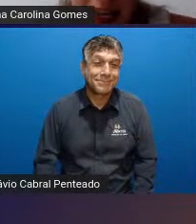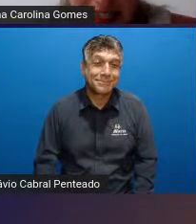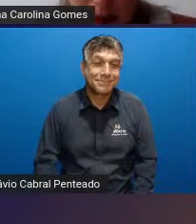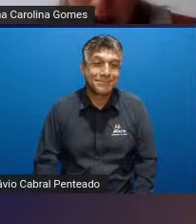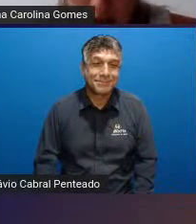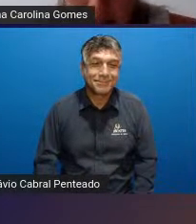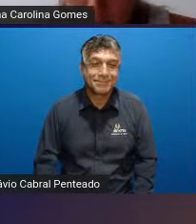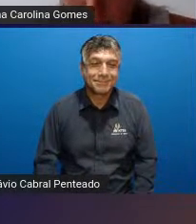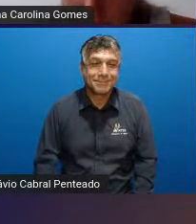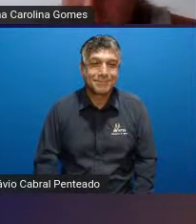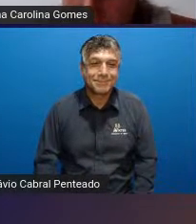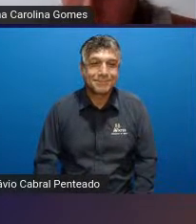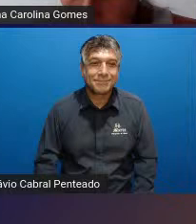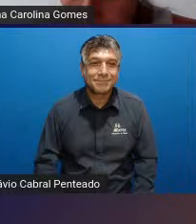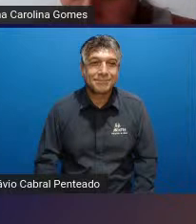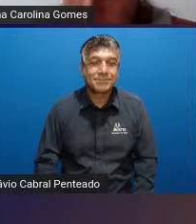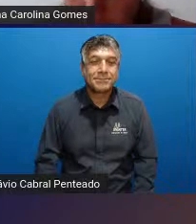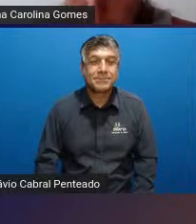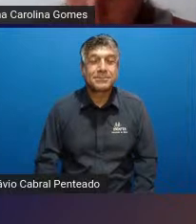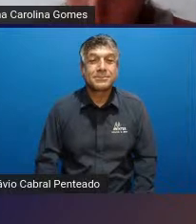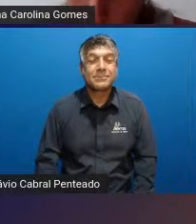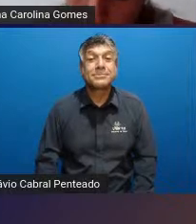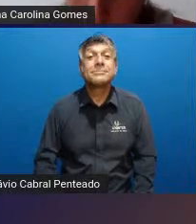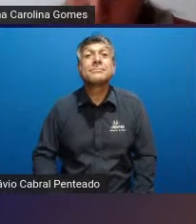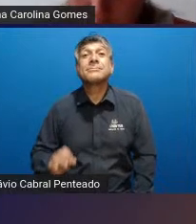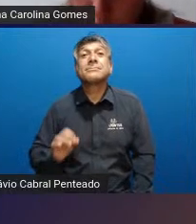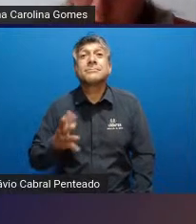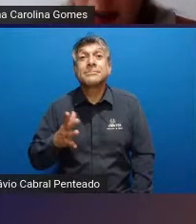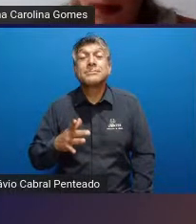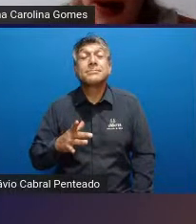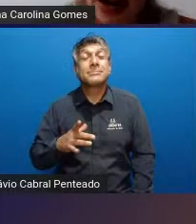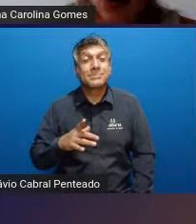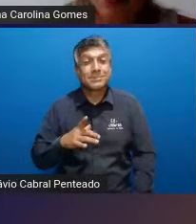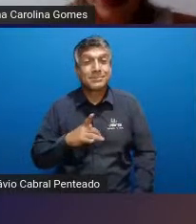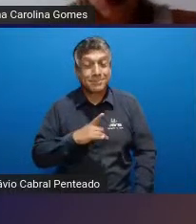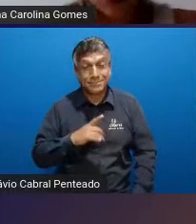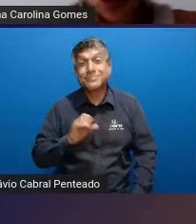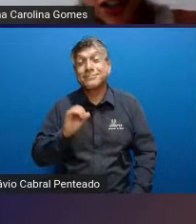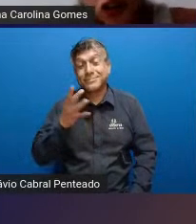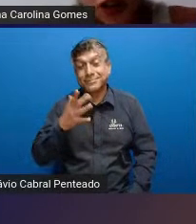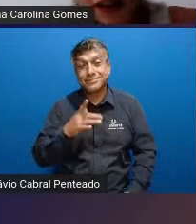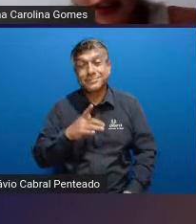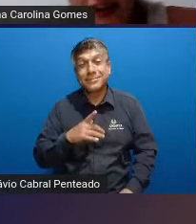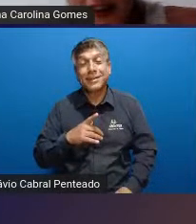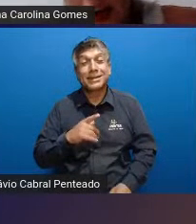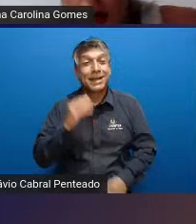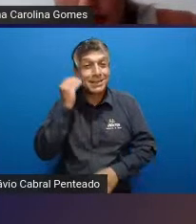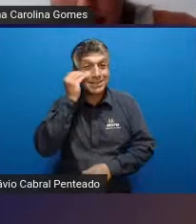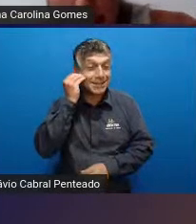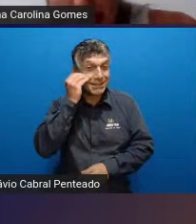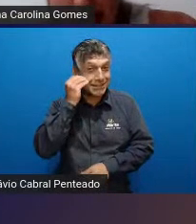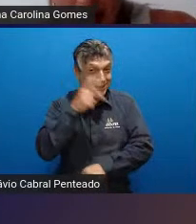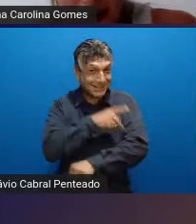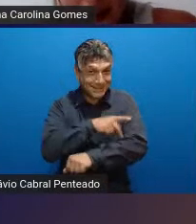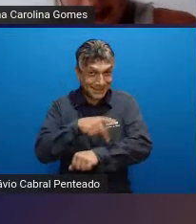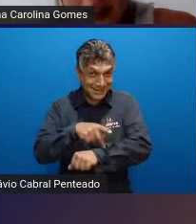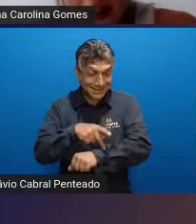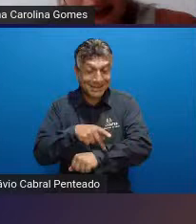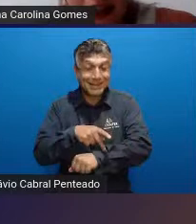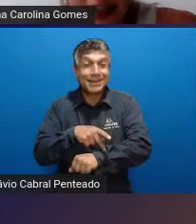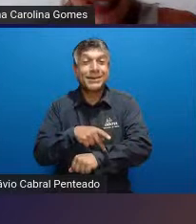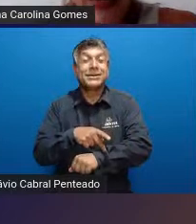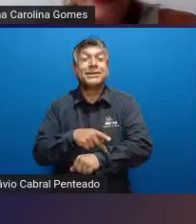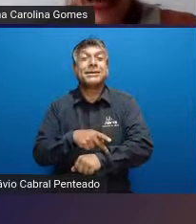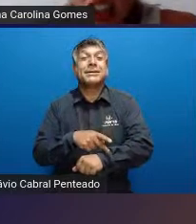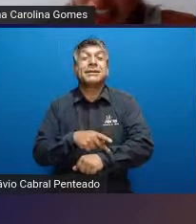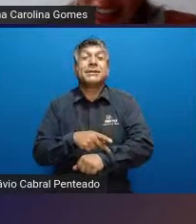a respeito ali em específico das repetições uma outra prática pedagógica que a gente tem que levar em conta também é as